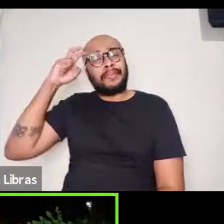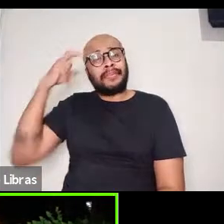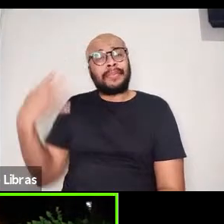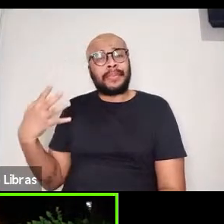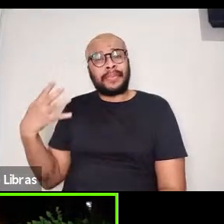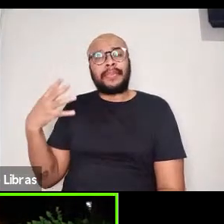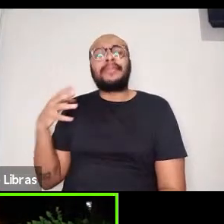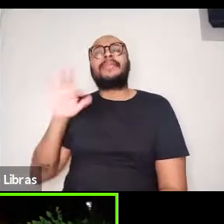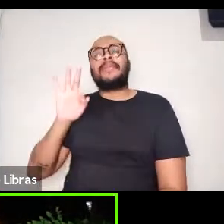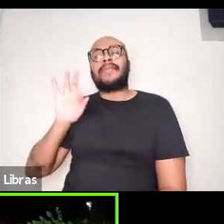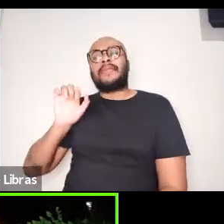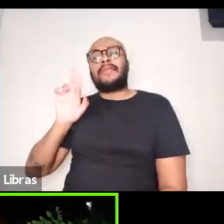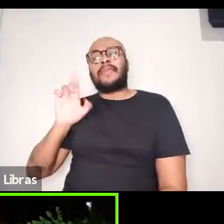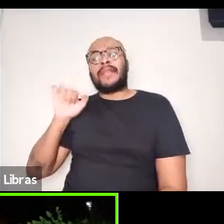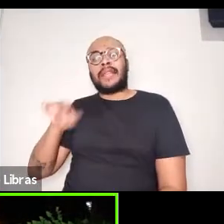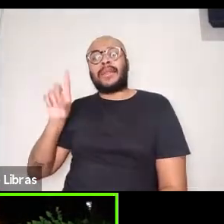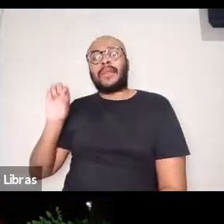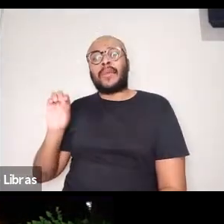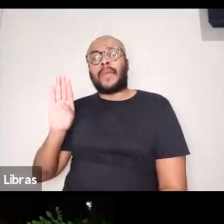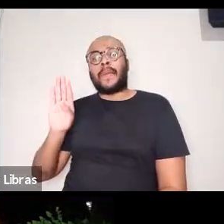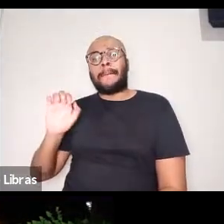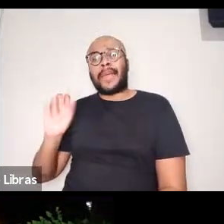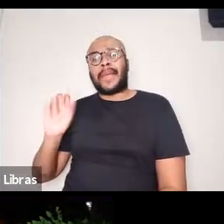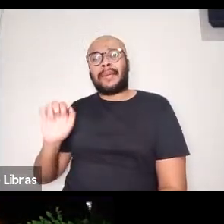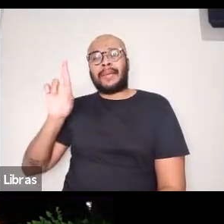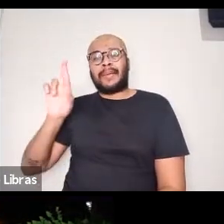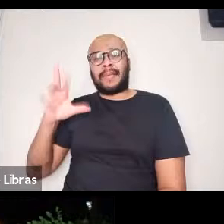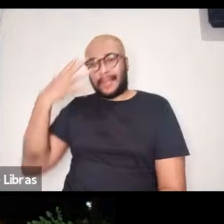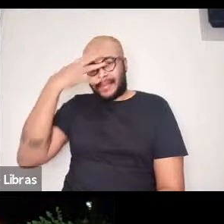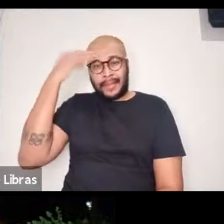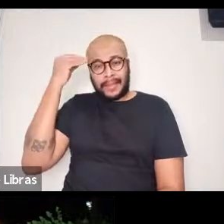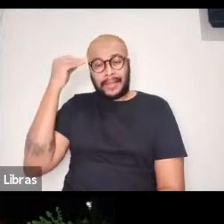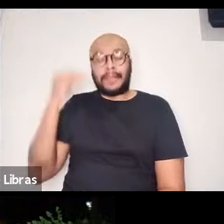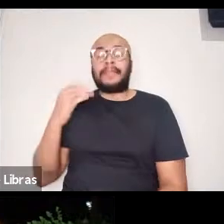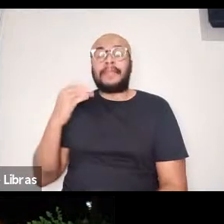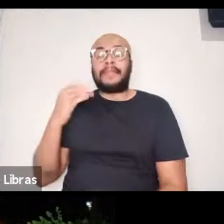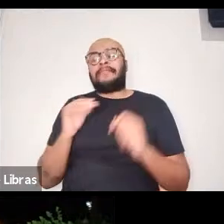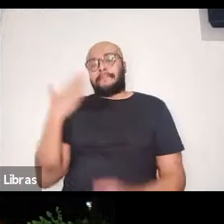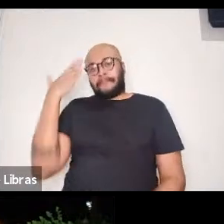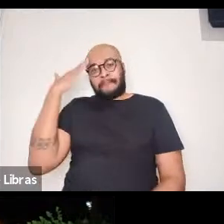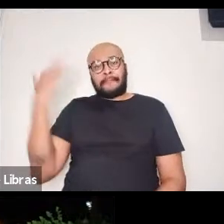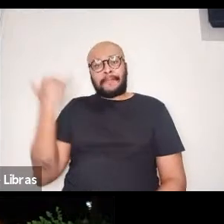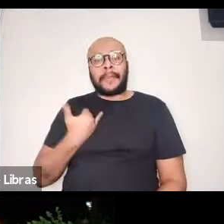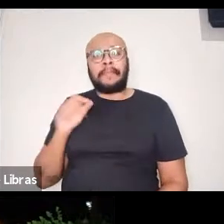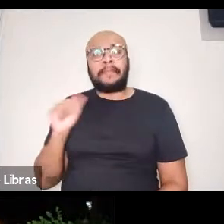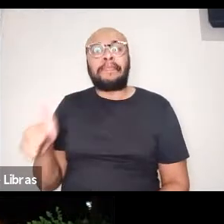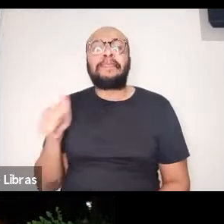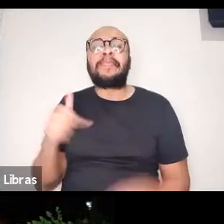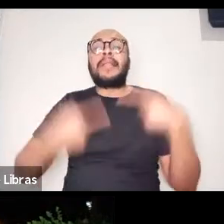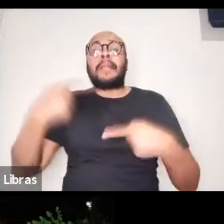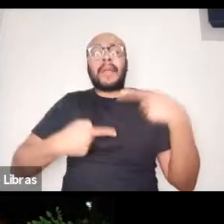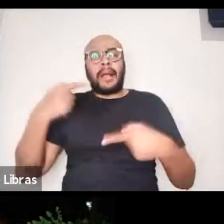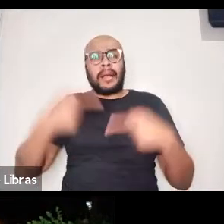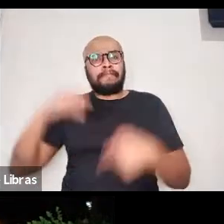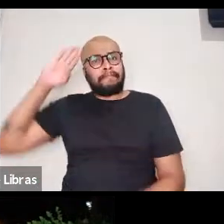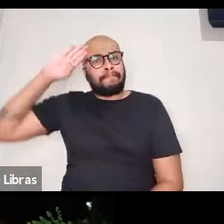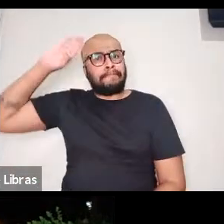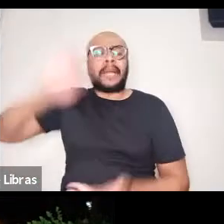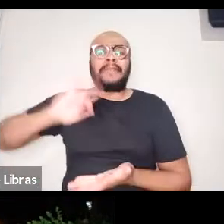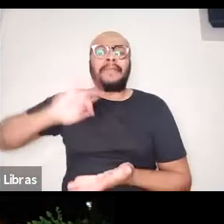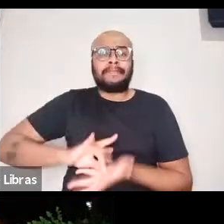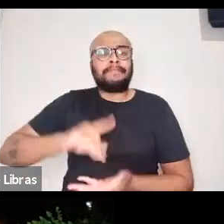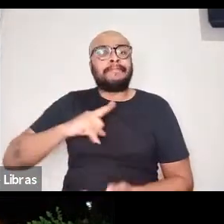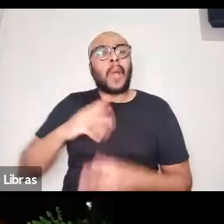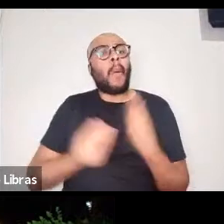Fernando Becker, obrigado, não sei por que me fugiu de um branco, onde havia ali um verdadeiro debate acadêmico, quer dizer, o que